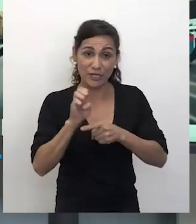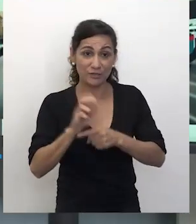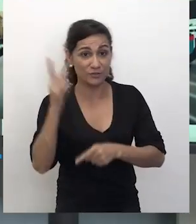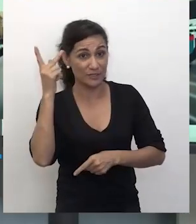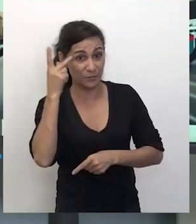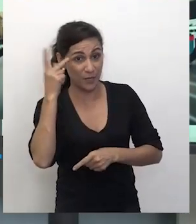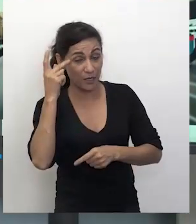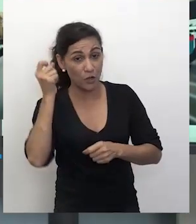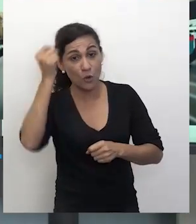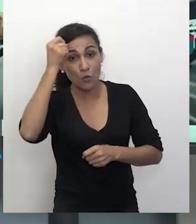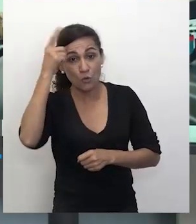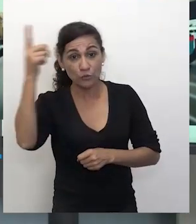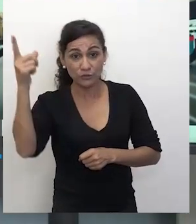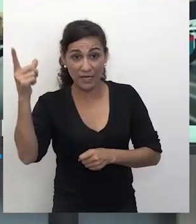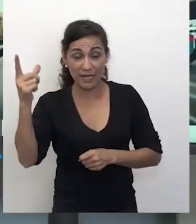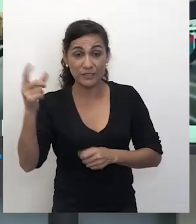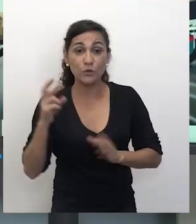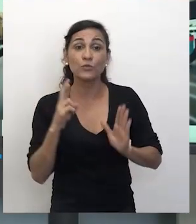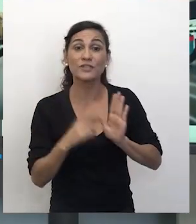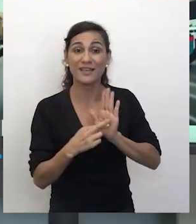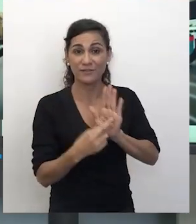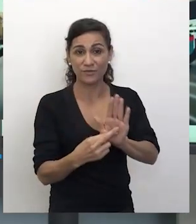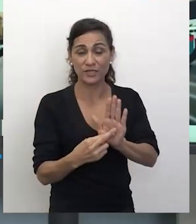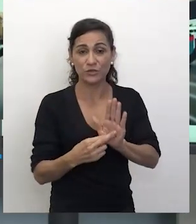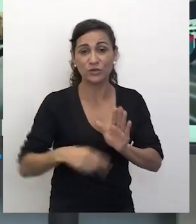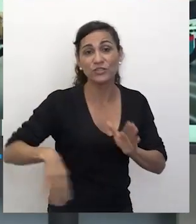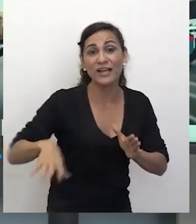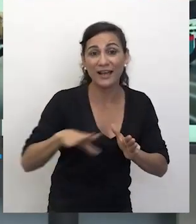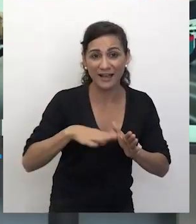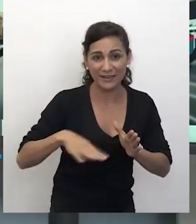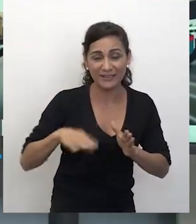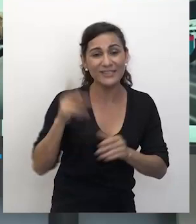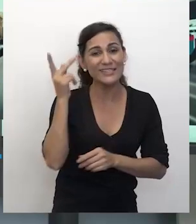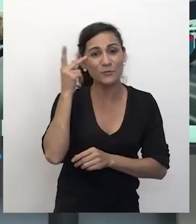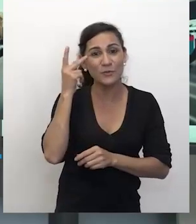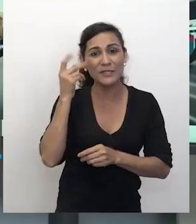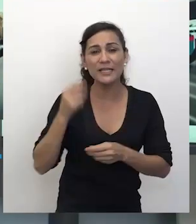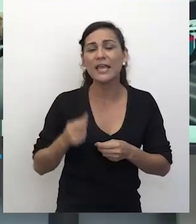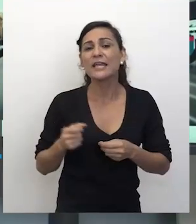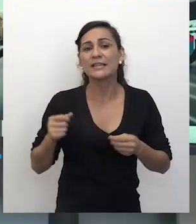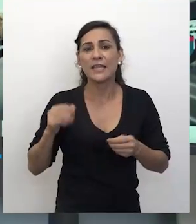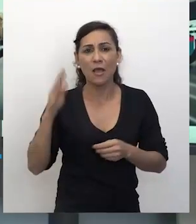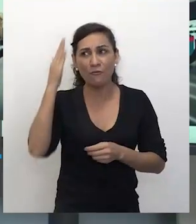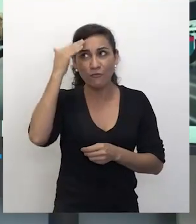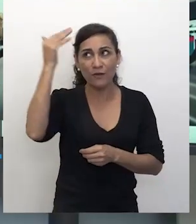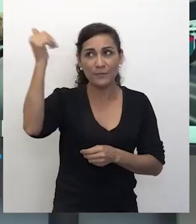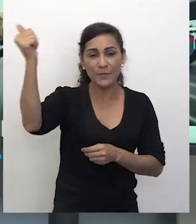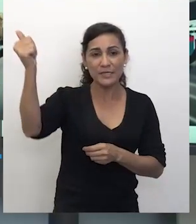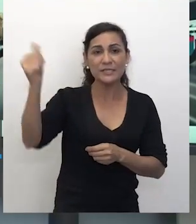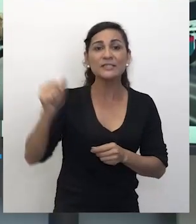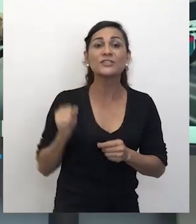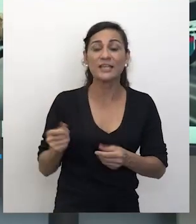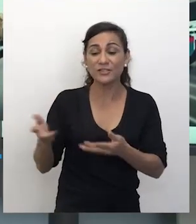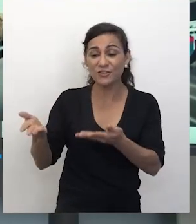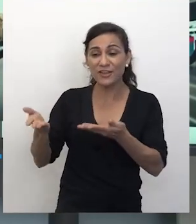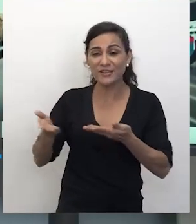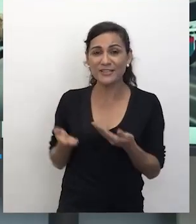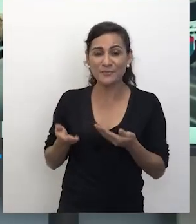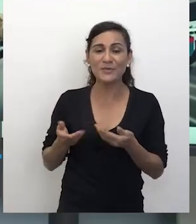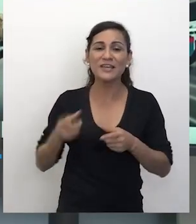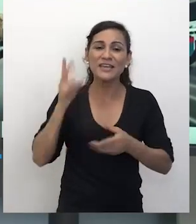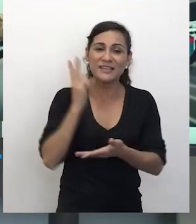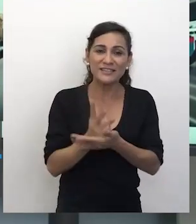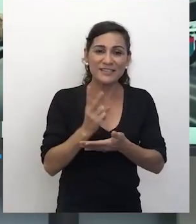com as culturas, com os referenciais daqui. E São Paulo tem aí uma fama maravilhosa de receber de braços